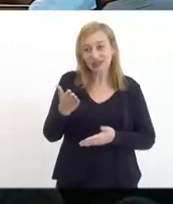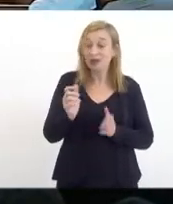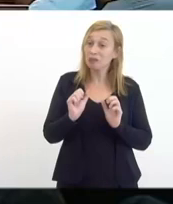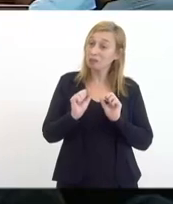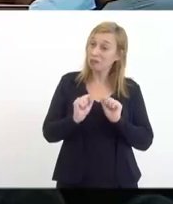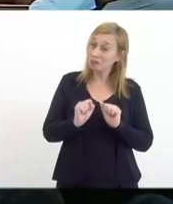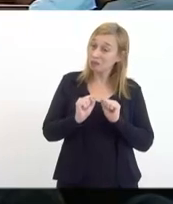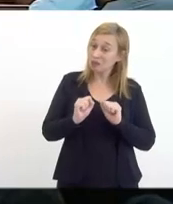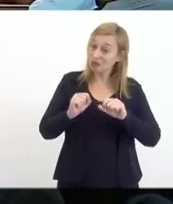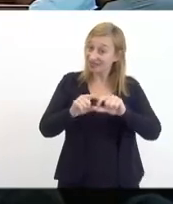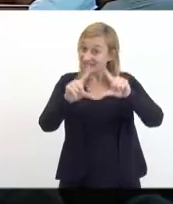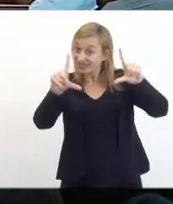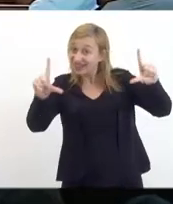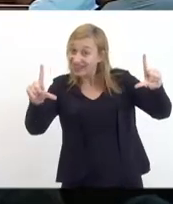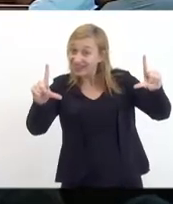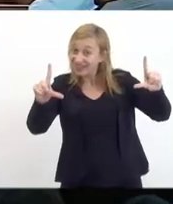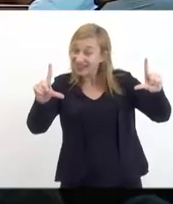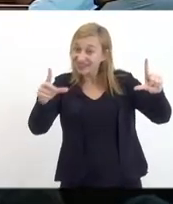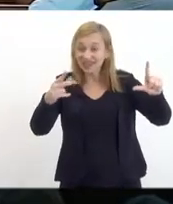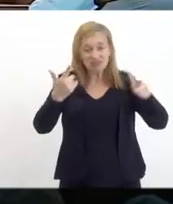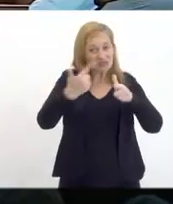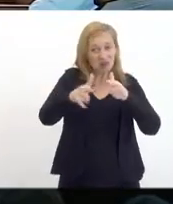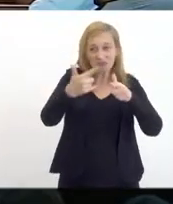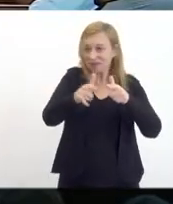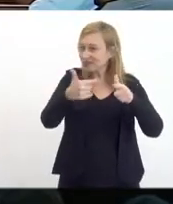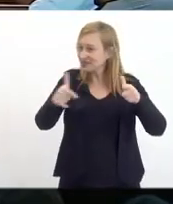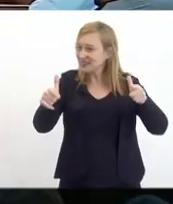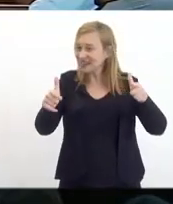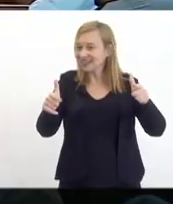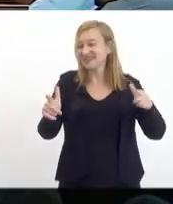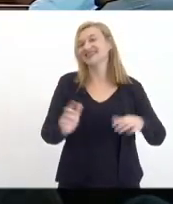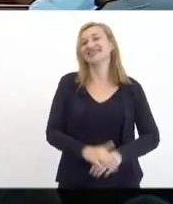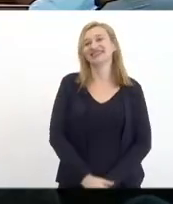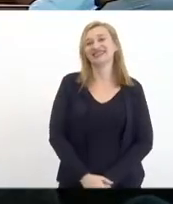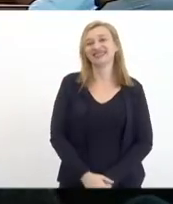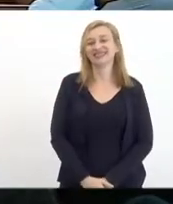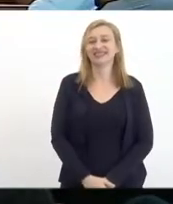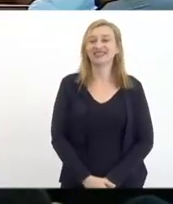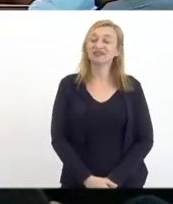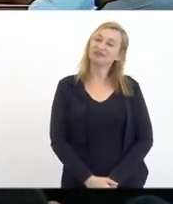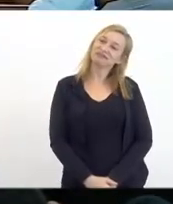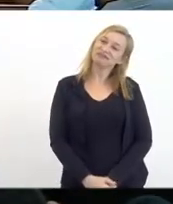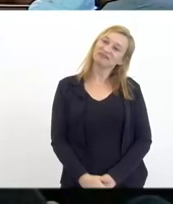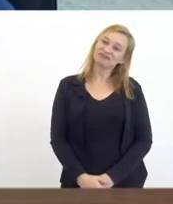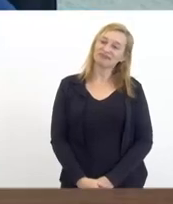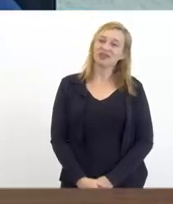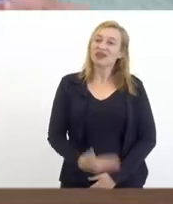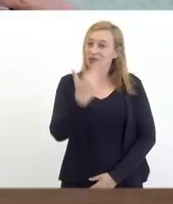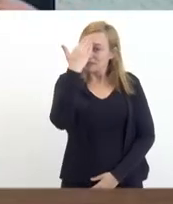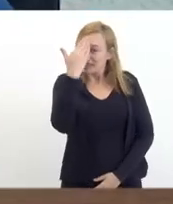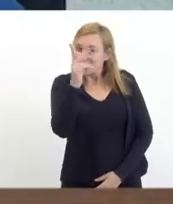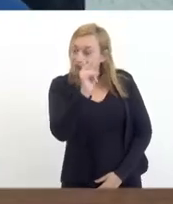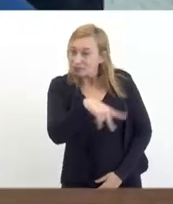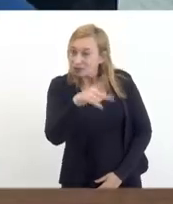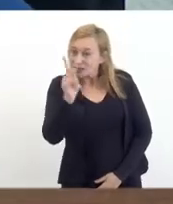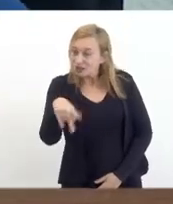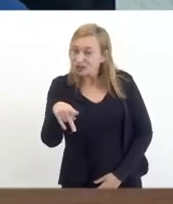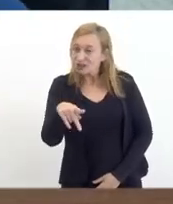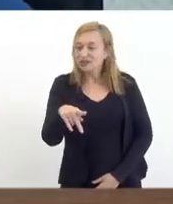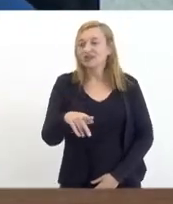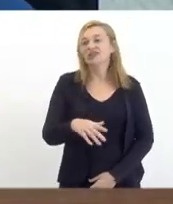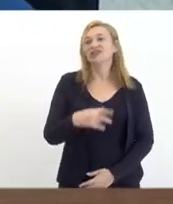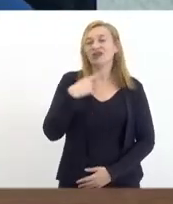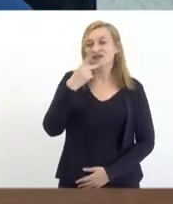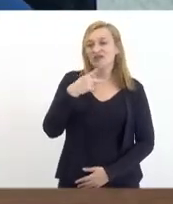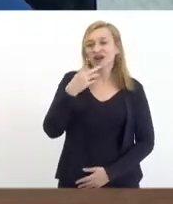ligar a imagem porque não tem problema ficar desconectado é isso obrigado professora com a